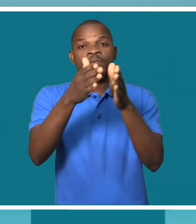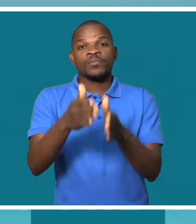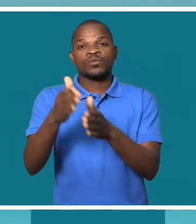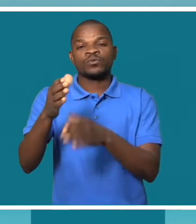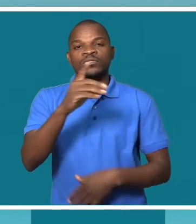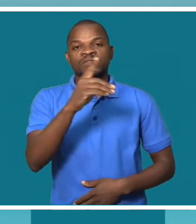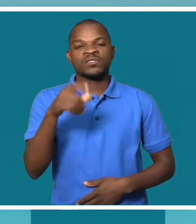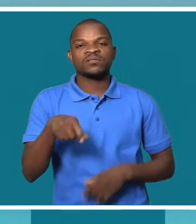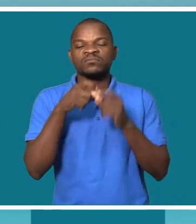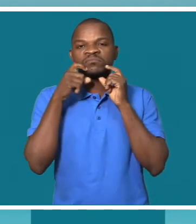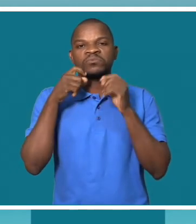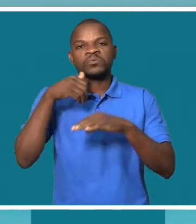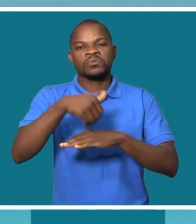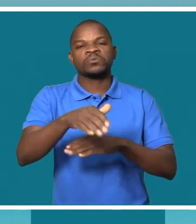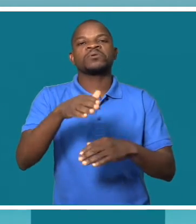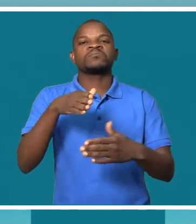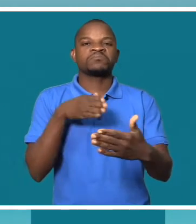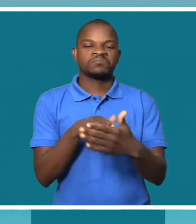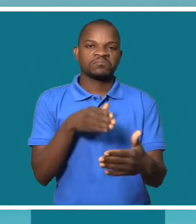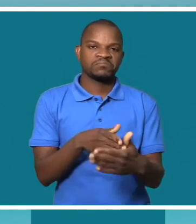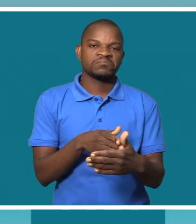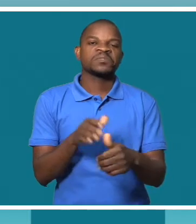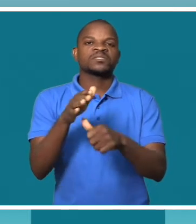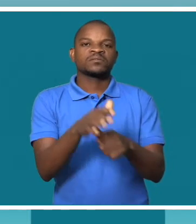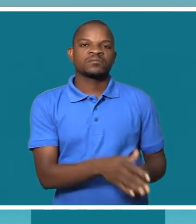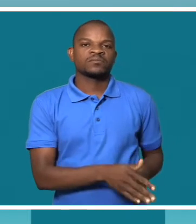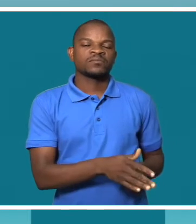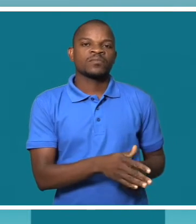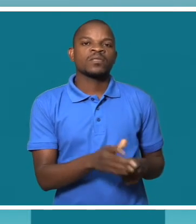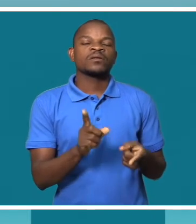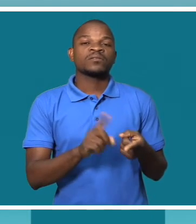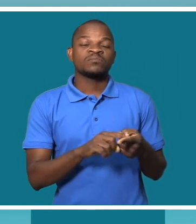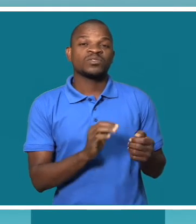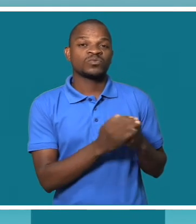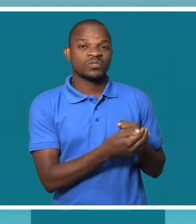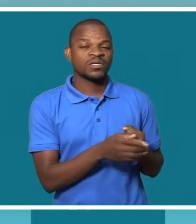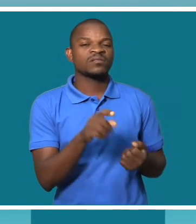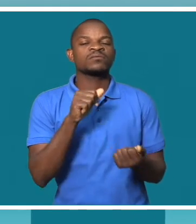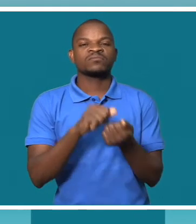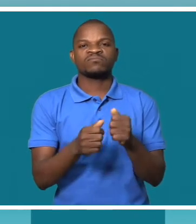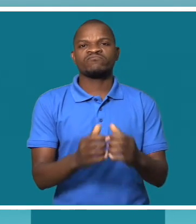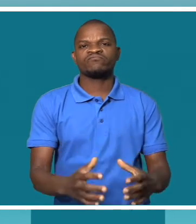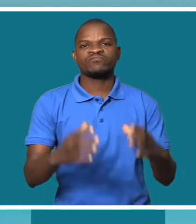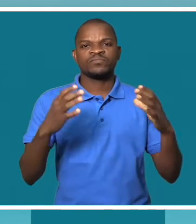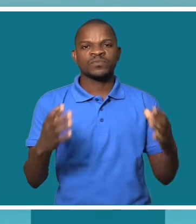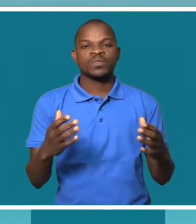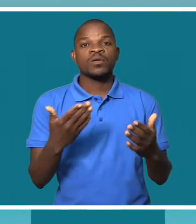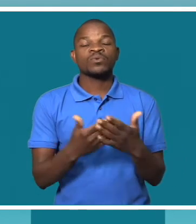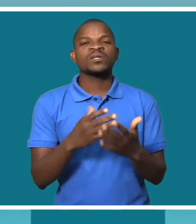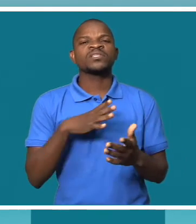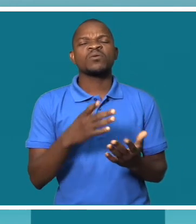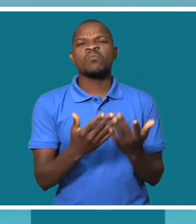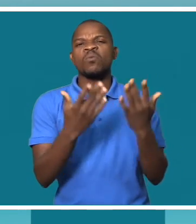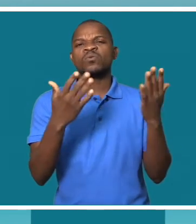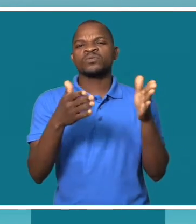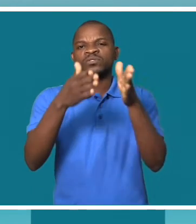marginalizadas e escondidas. E esse é um problema bastante grande, porque tem uma porcentagem grande de